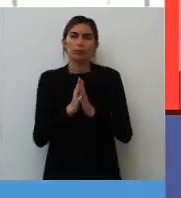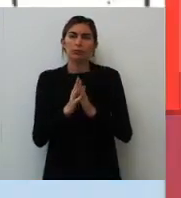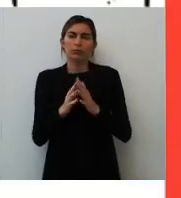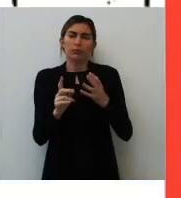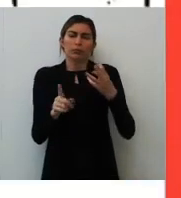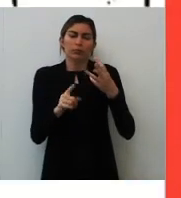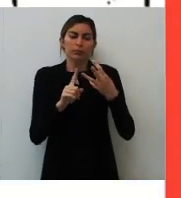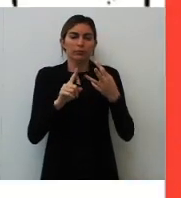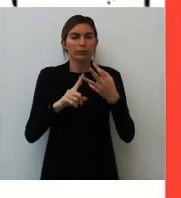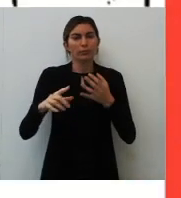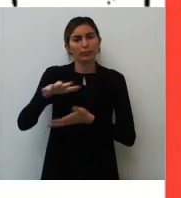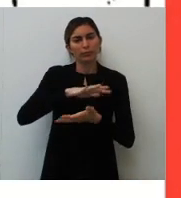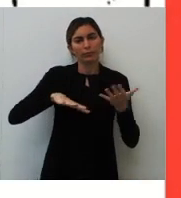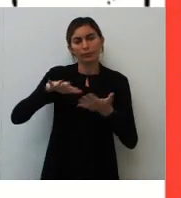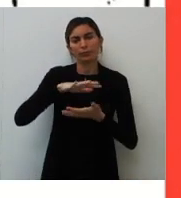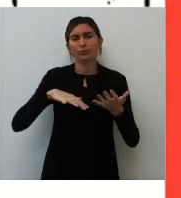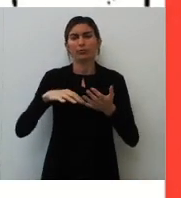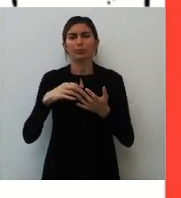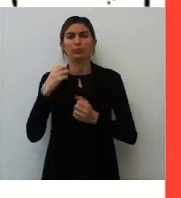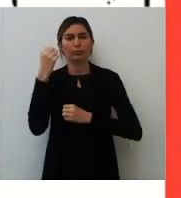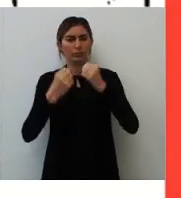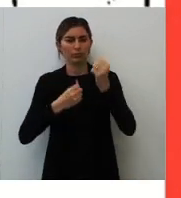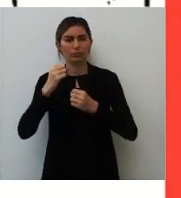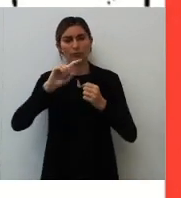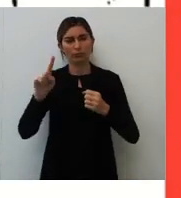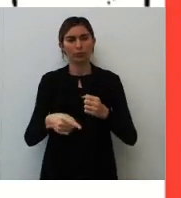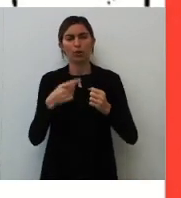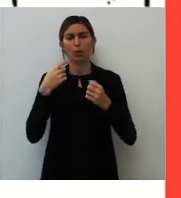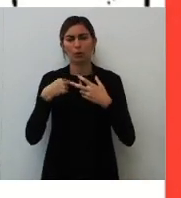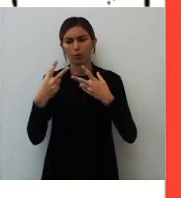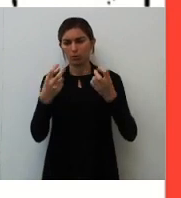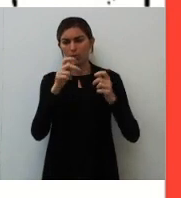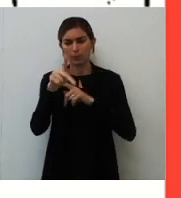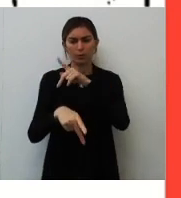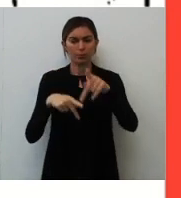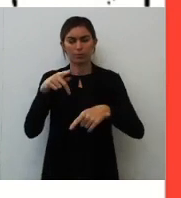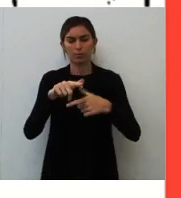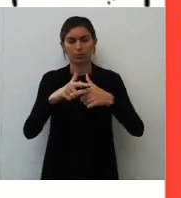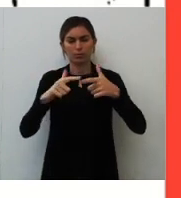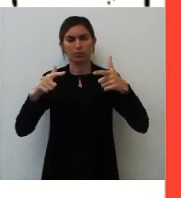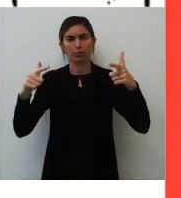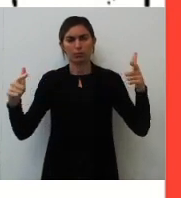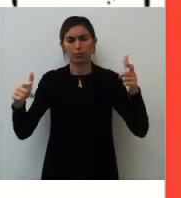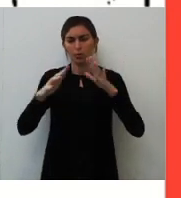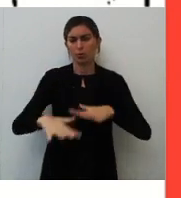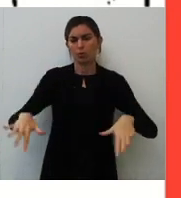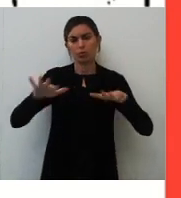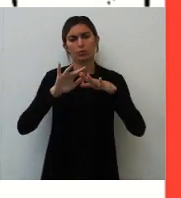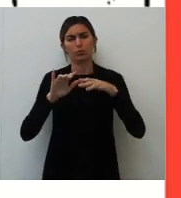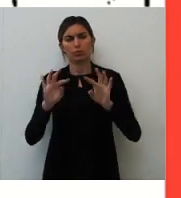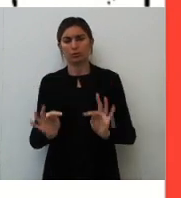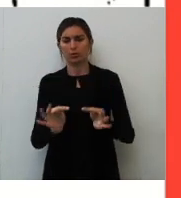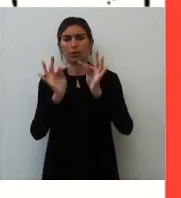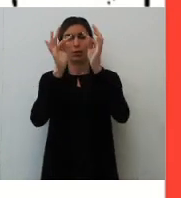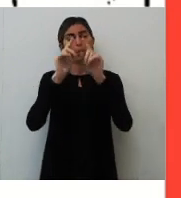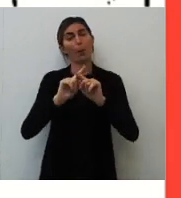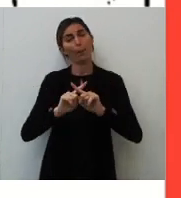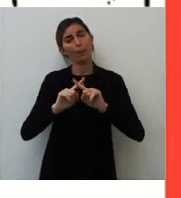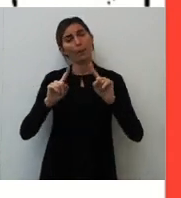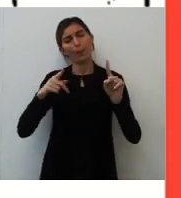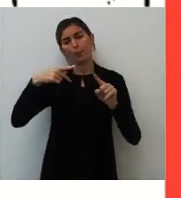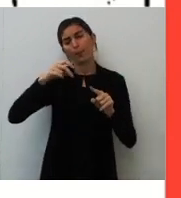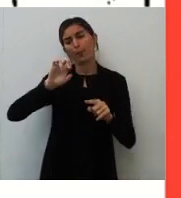terceira revolução industrial, vírgula, nota-se uma população cada vez mais rodeada de tecnologia. Porém,